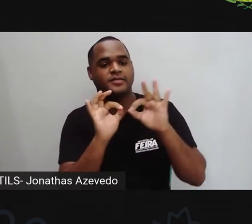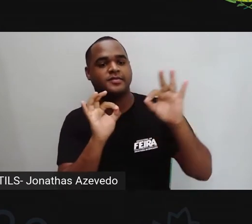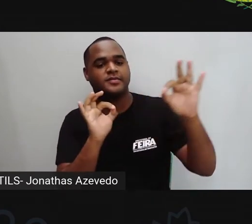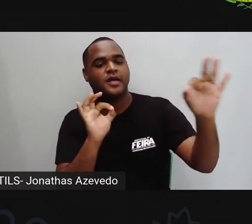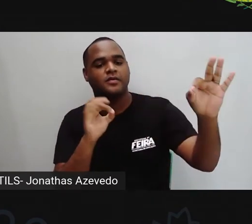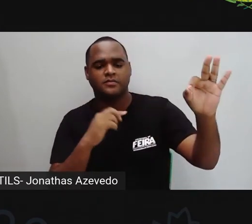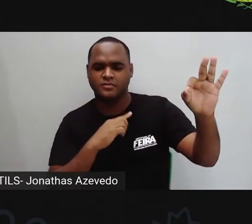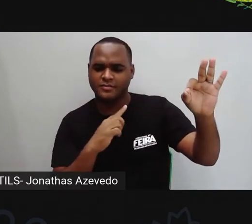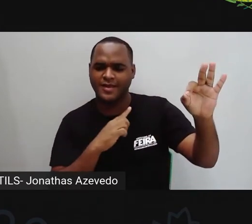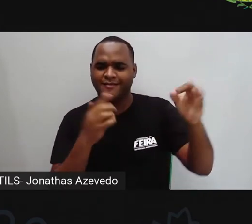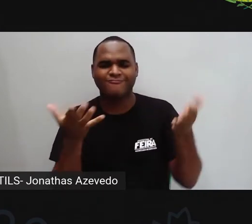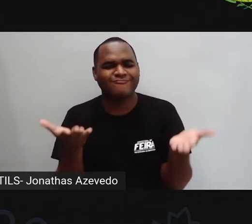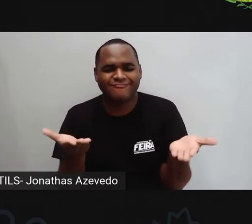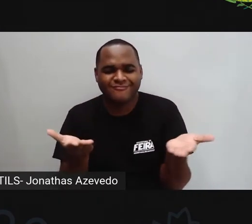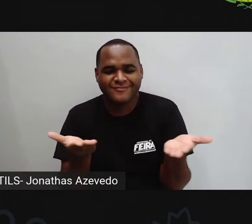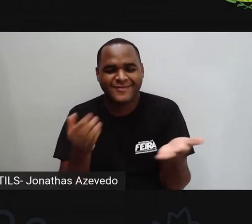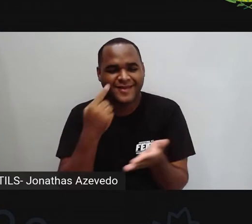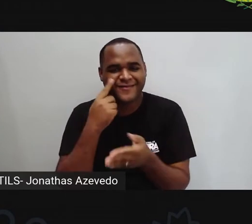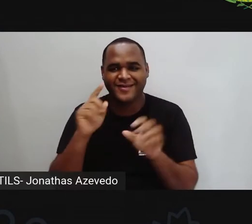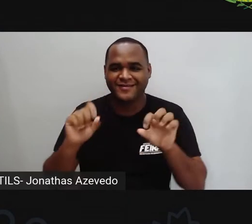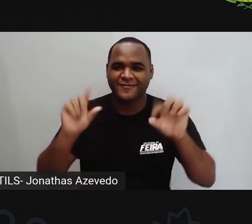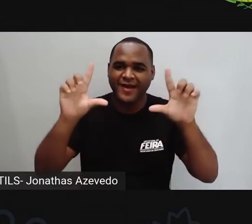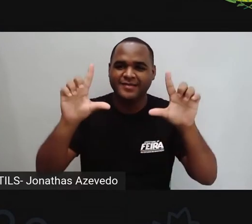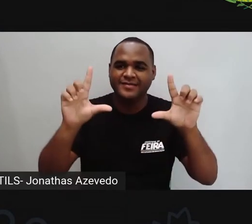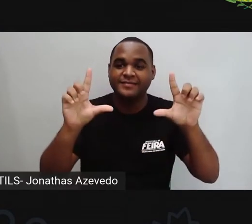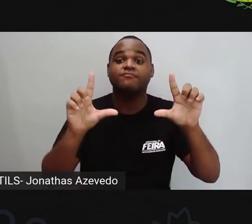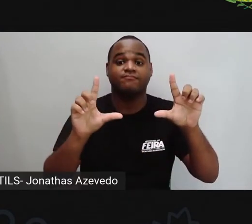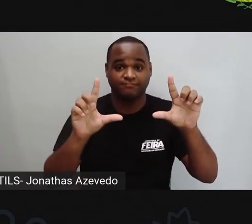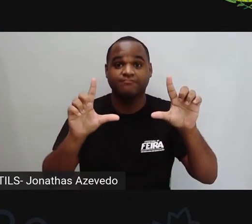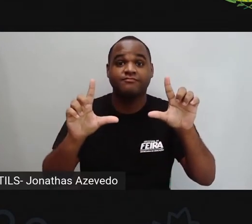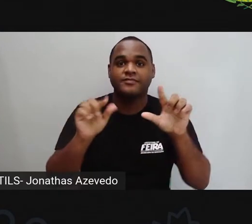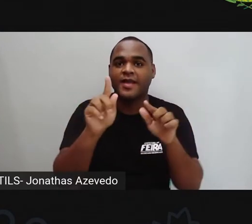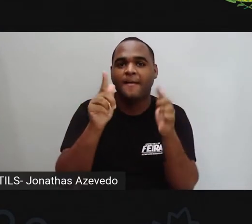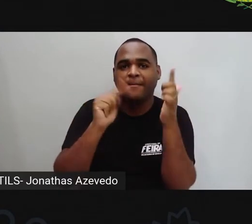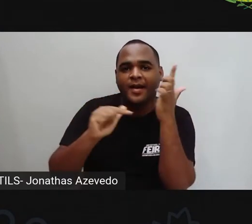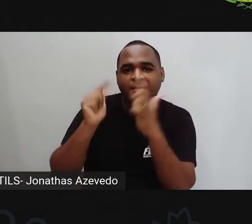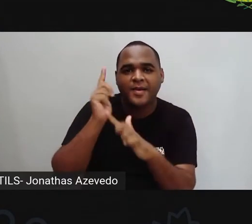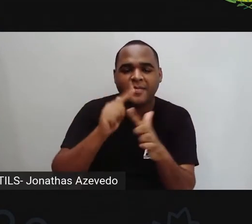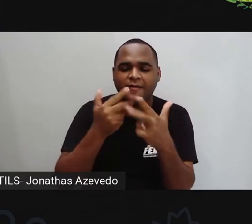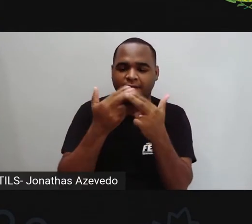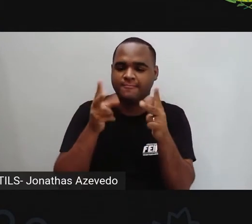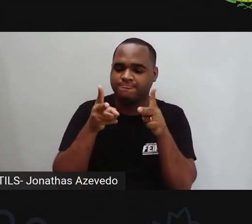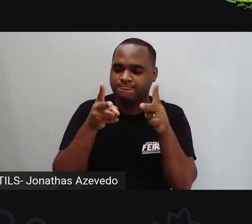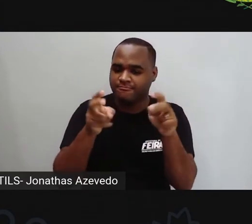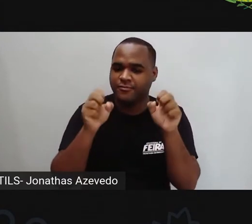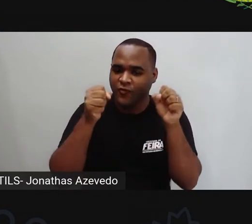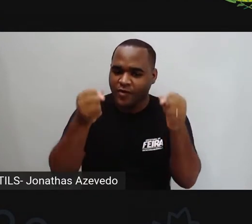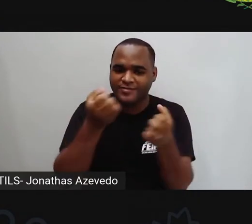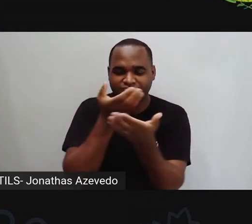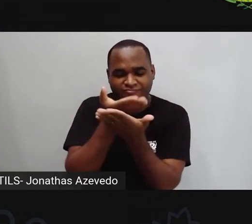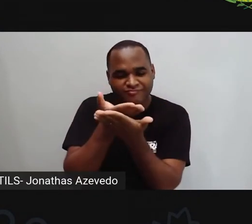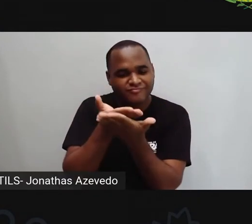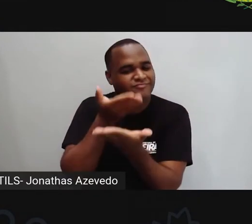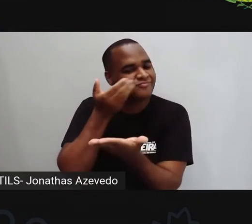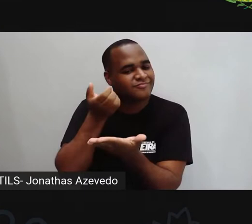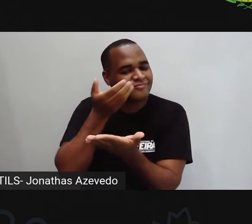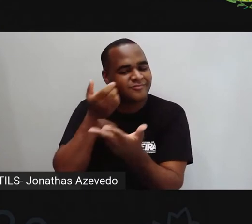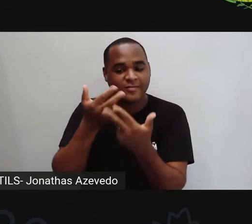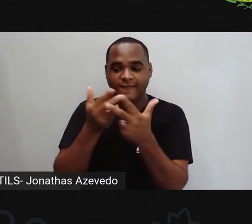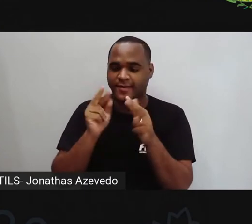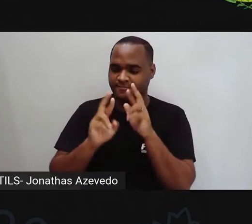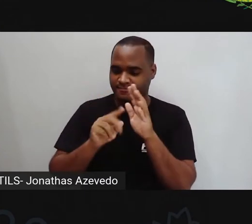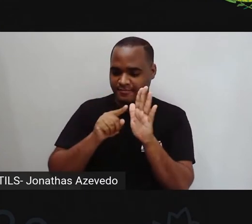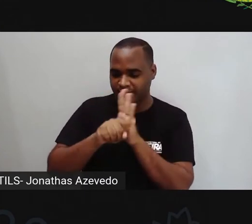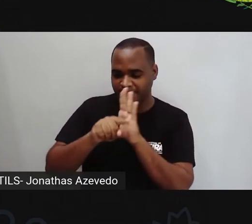a pró aqui do outro lado da tela, é importante porque você vai conseguir dar continuidade aos seus estudos, realizar as suas atividades,